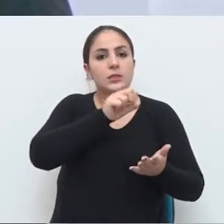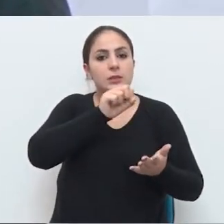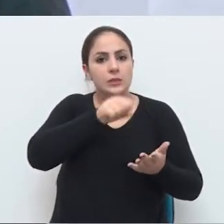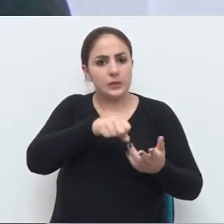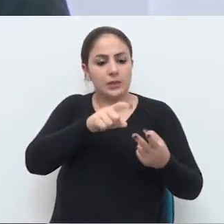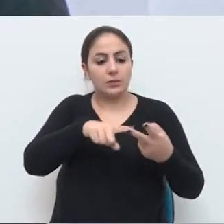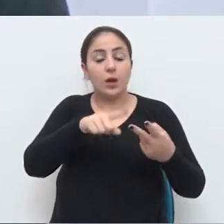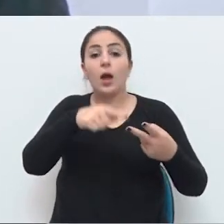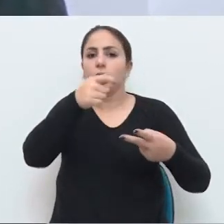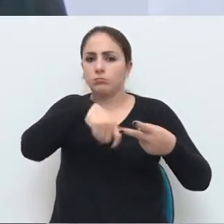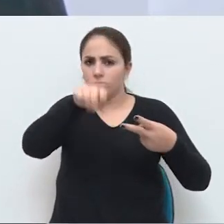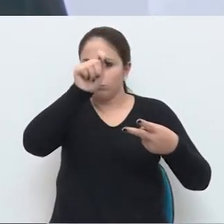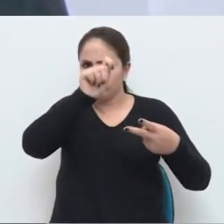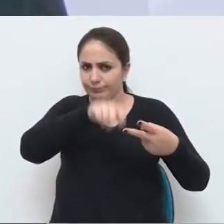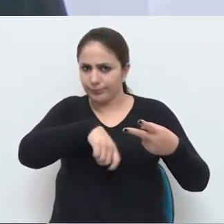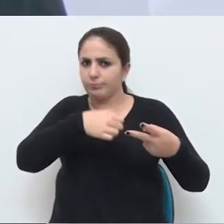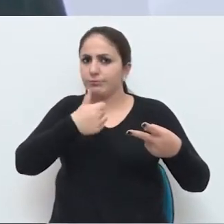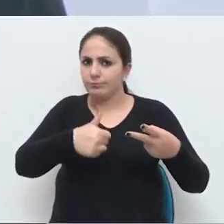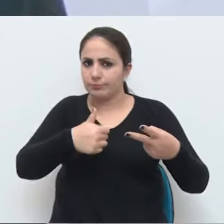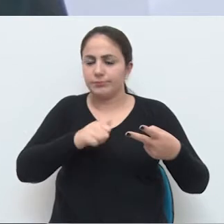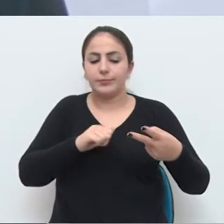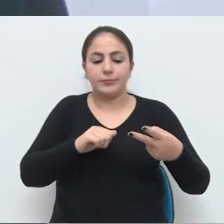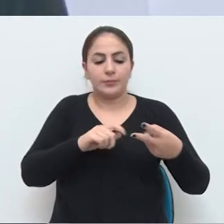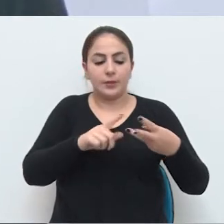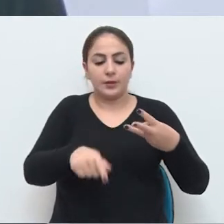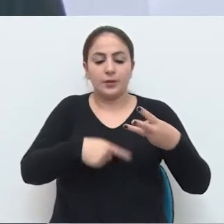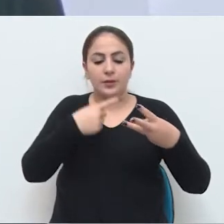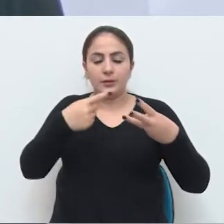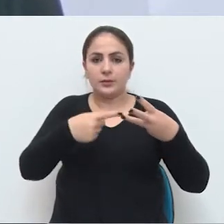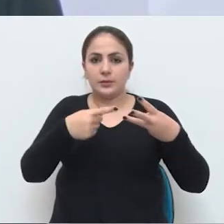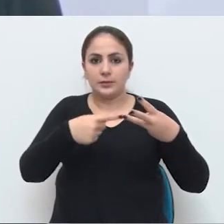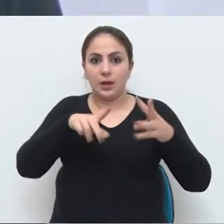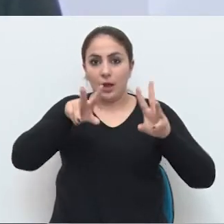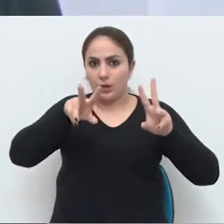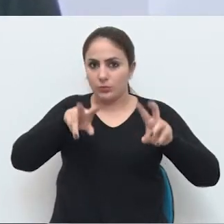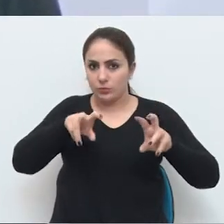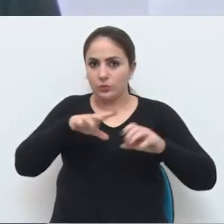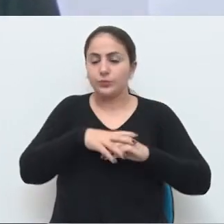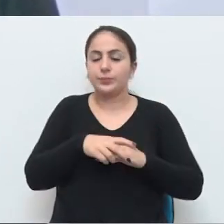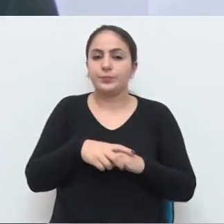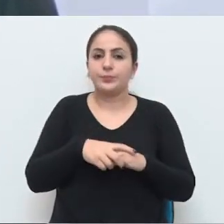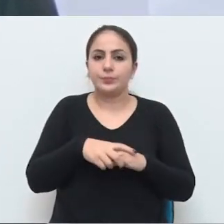termo foi assinado. Terceiro item.